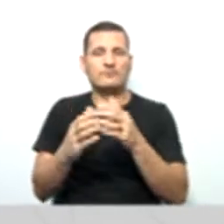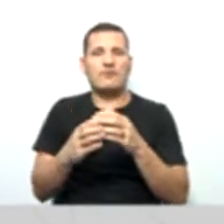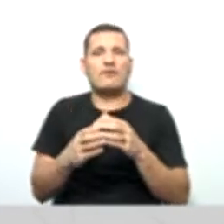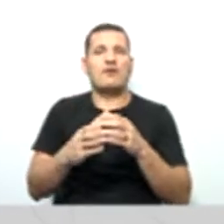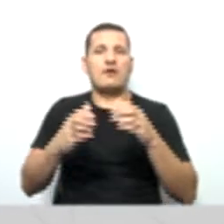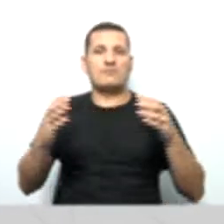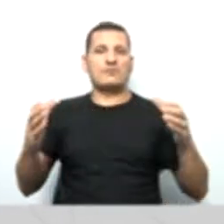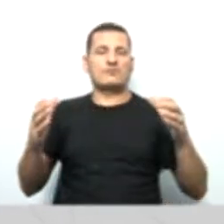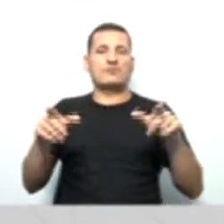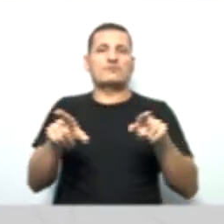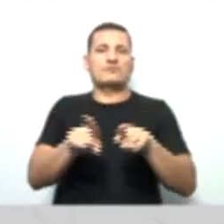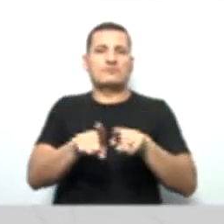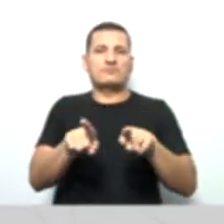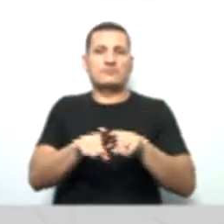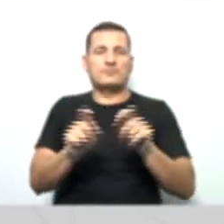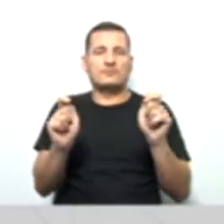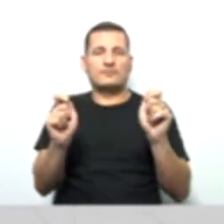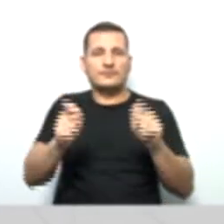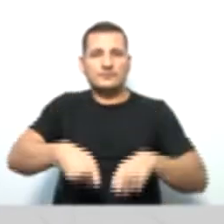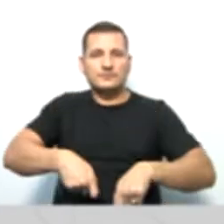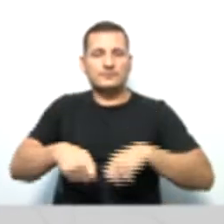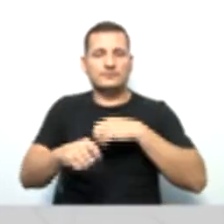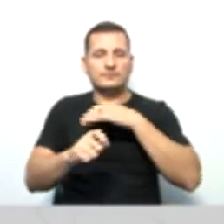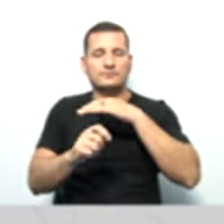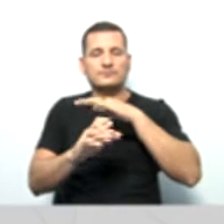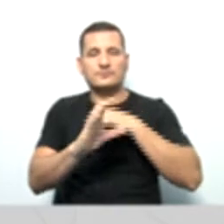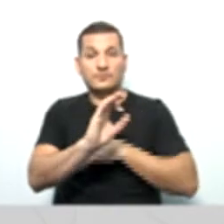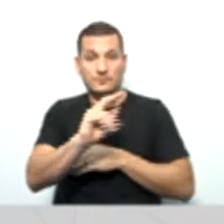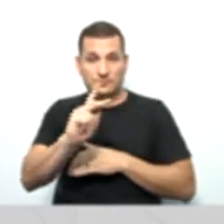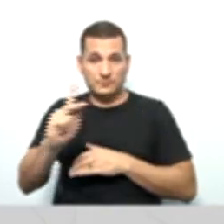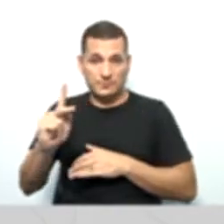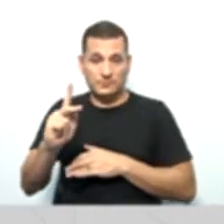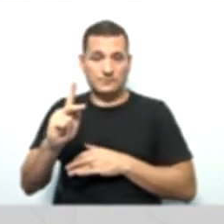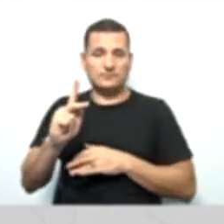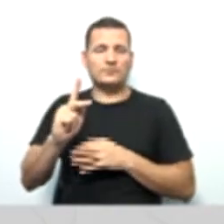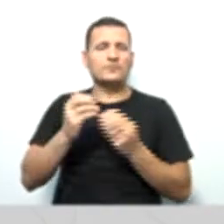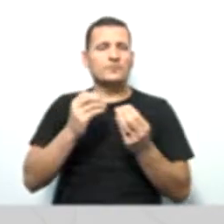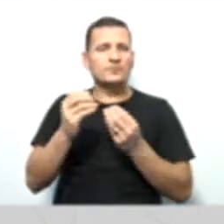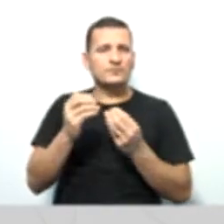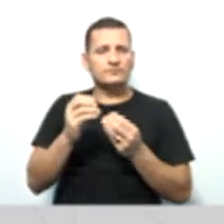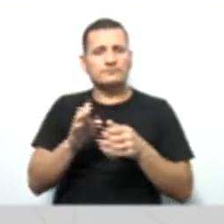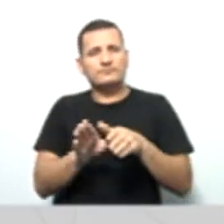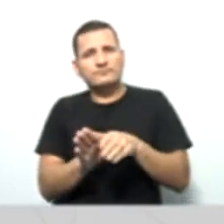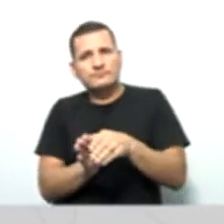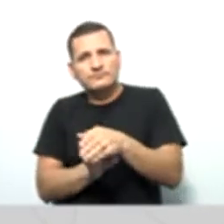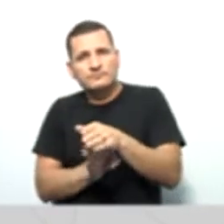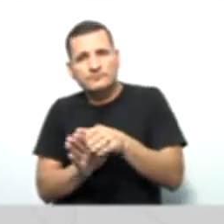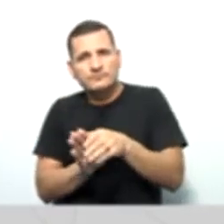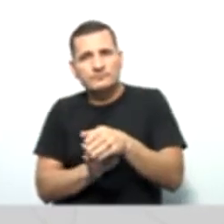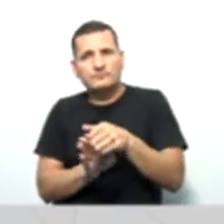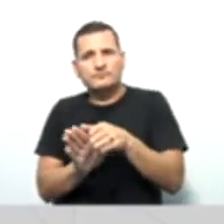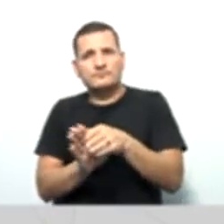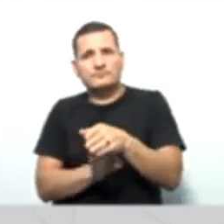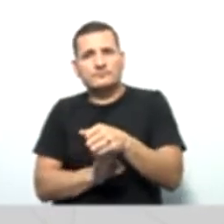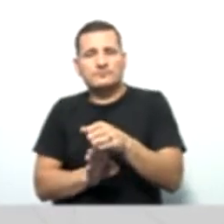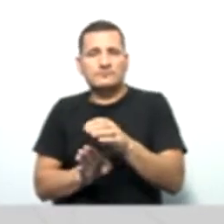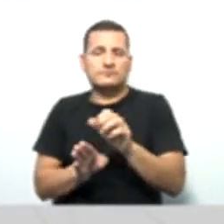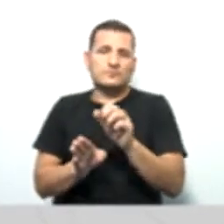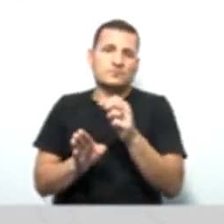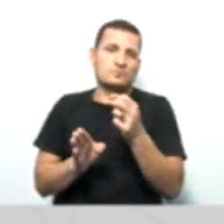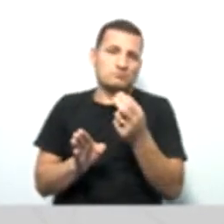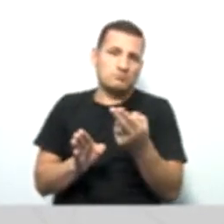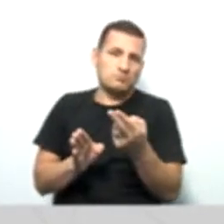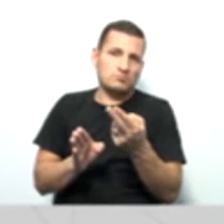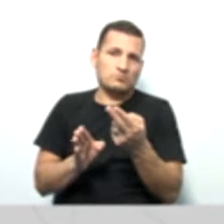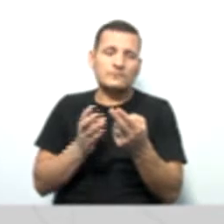organizações por meio de recomendações oportunas e factíveis.